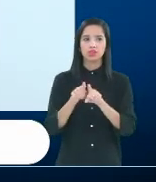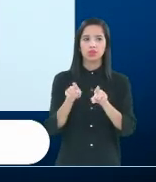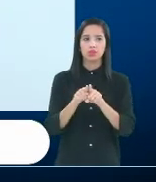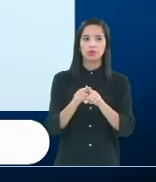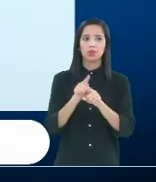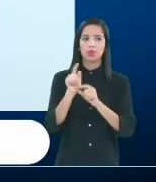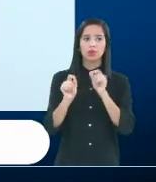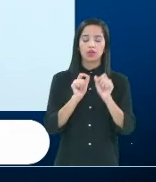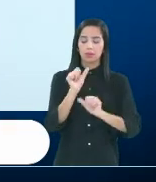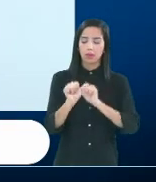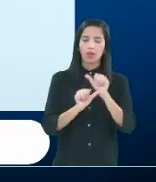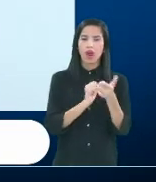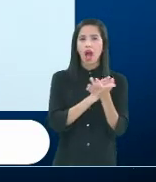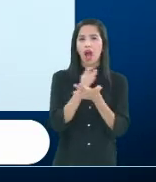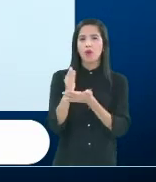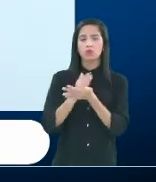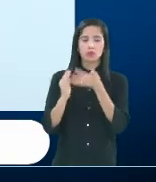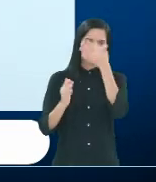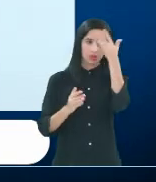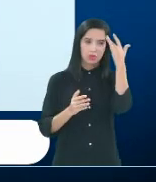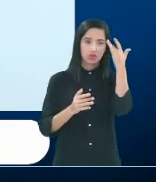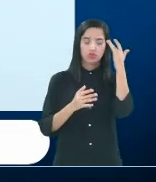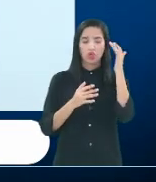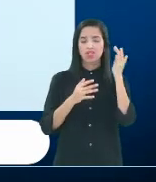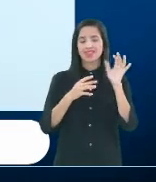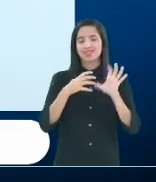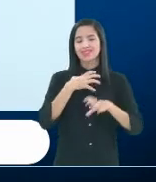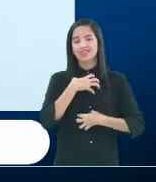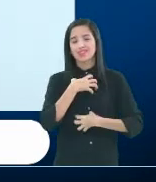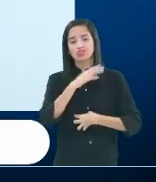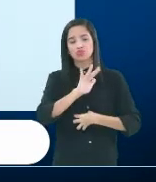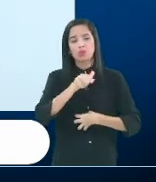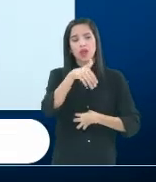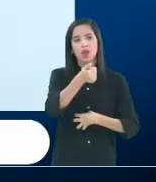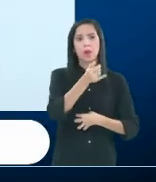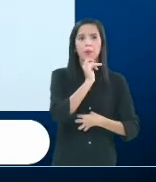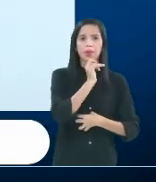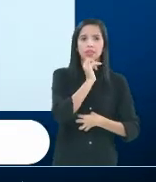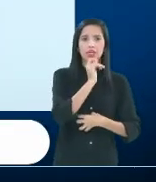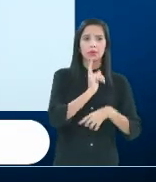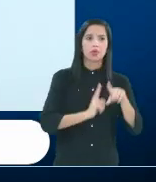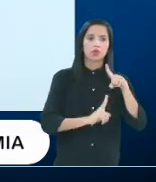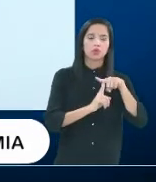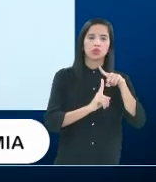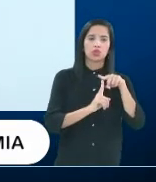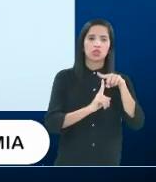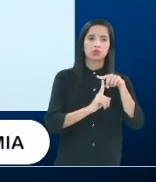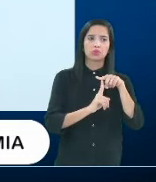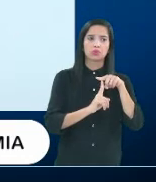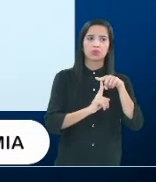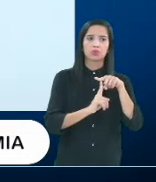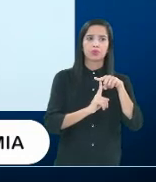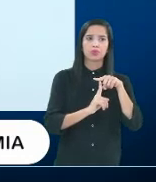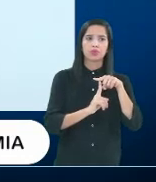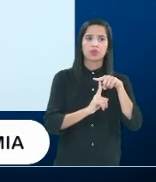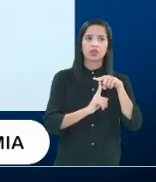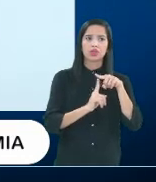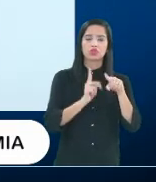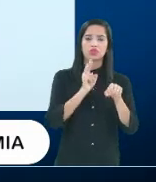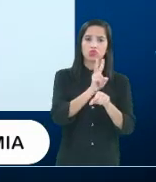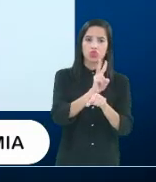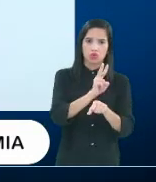é que algumas pessoas, se adaptam melhor, a forma de condução, de uma